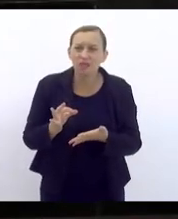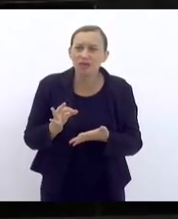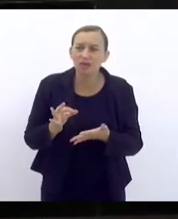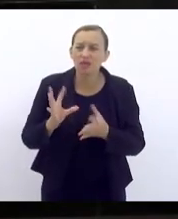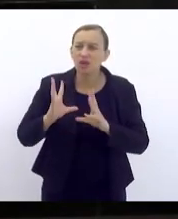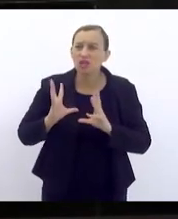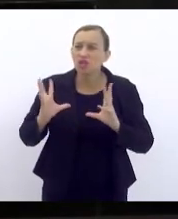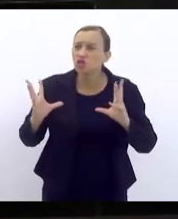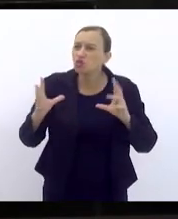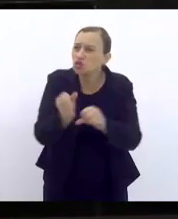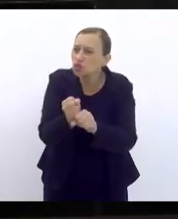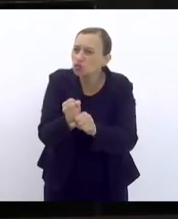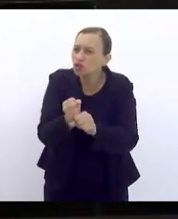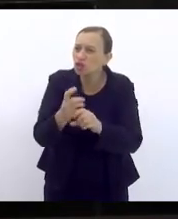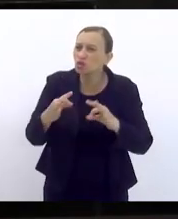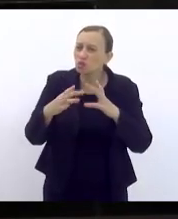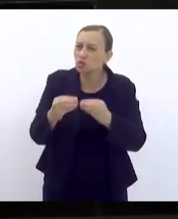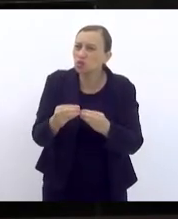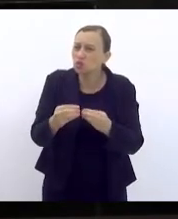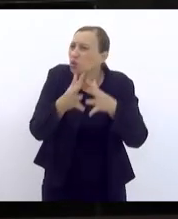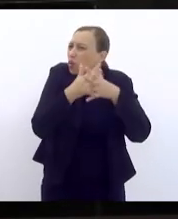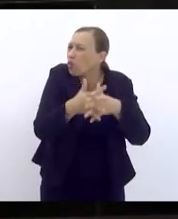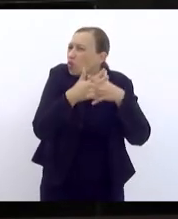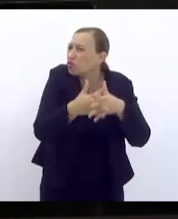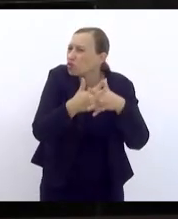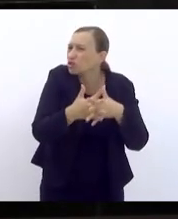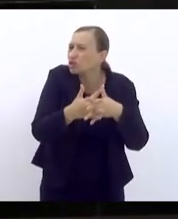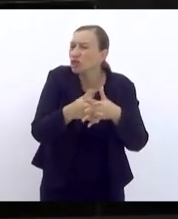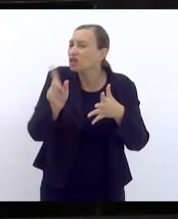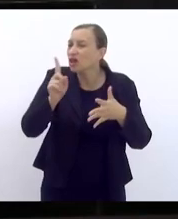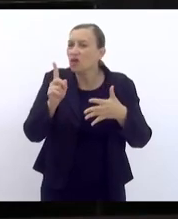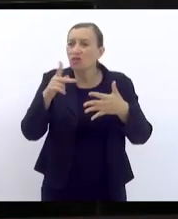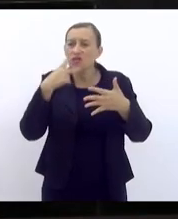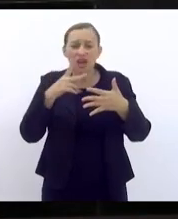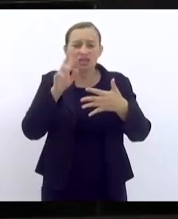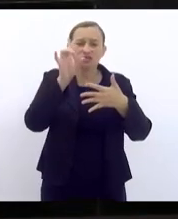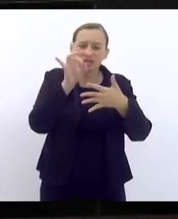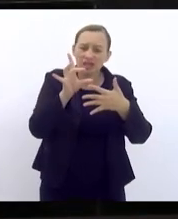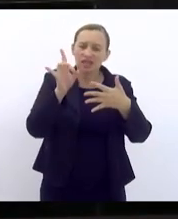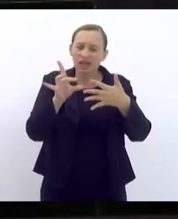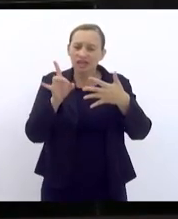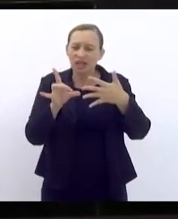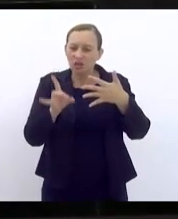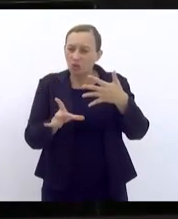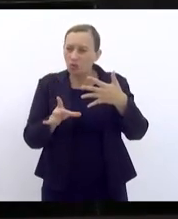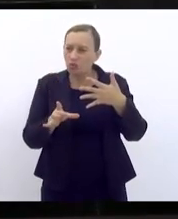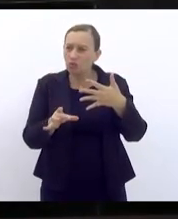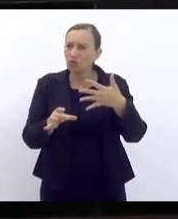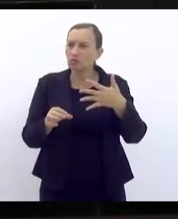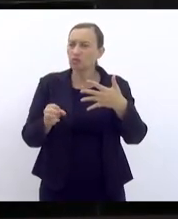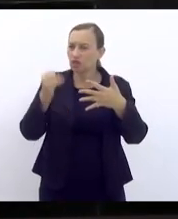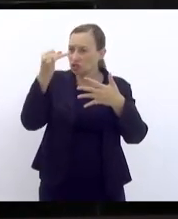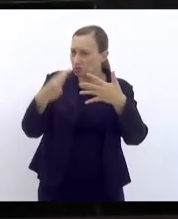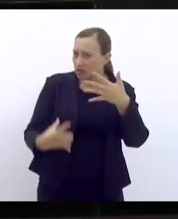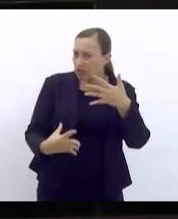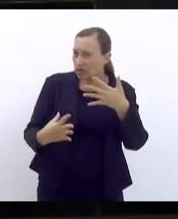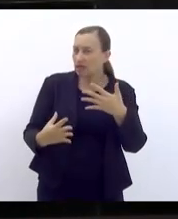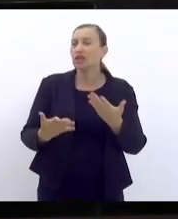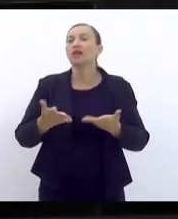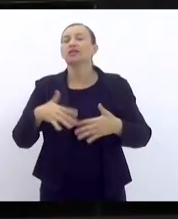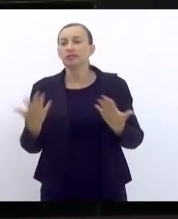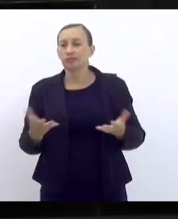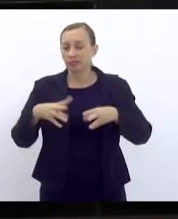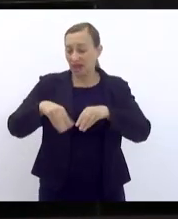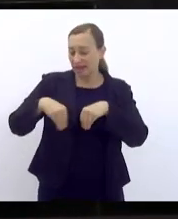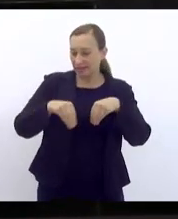junta tudo e acaba não tratando cada coisa como deve ser. Por exemplo, a questão da terra,